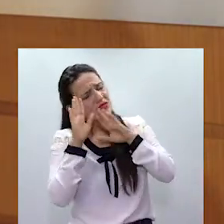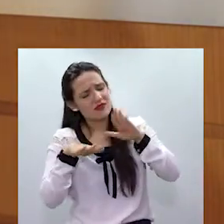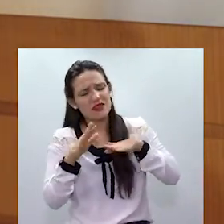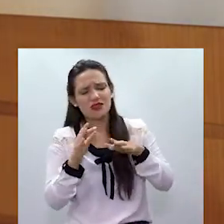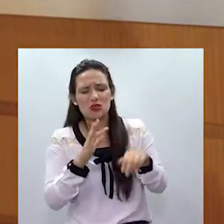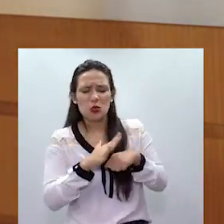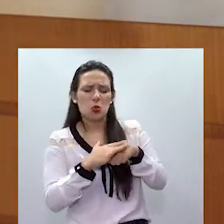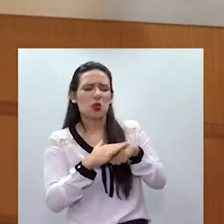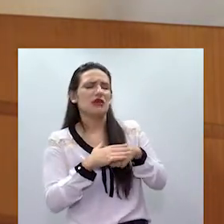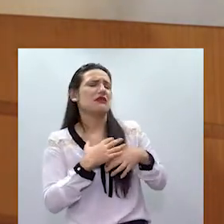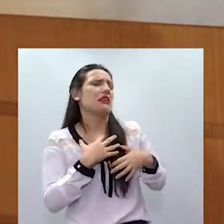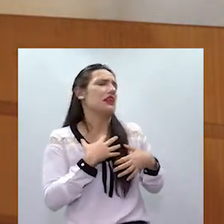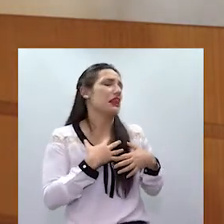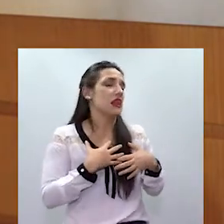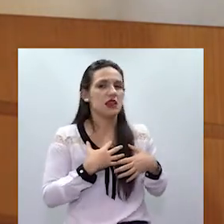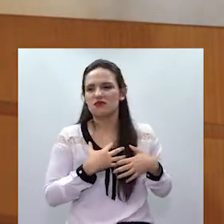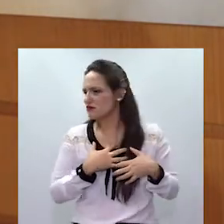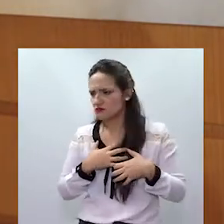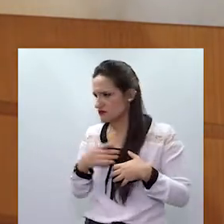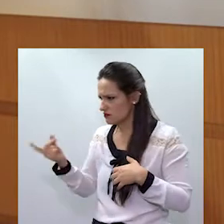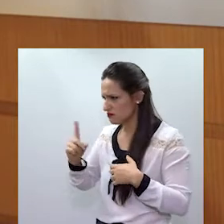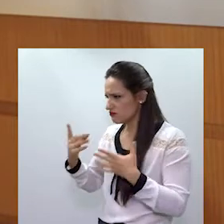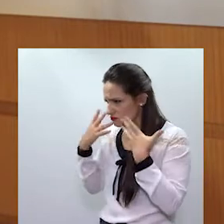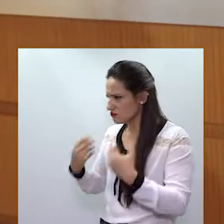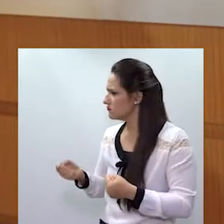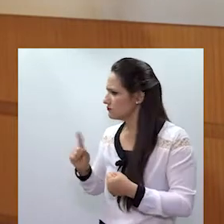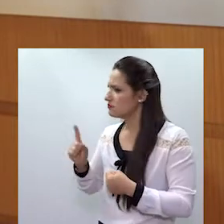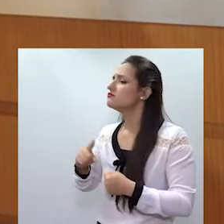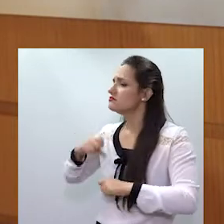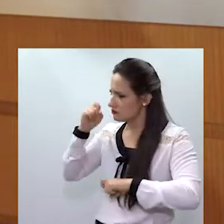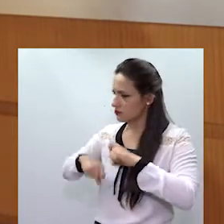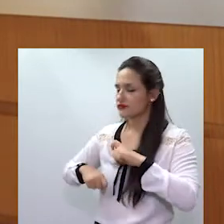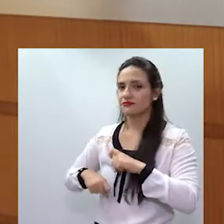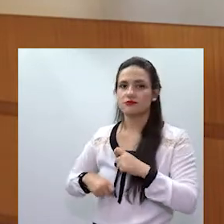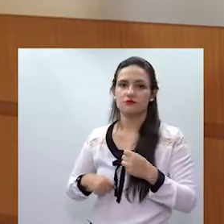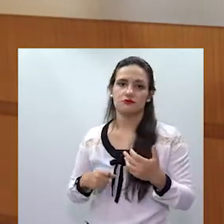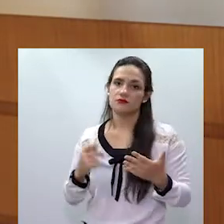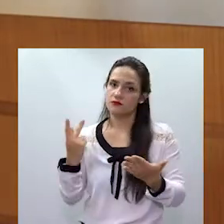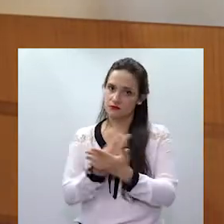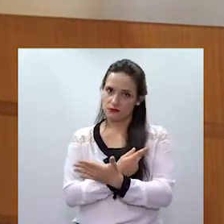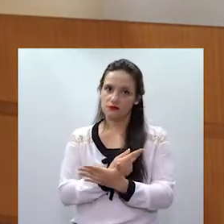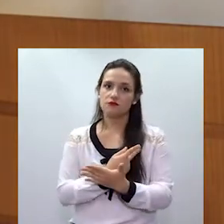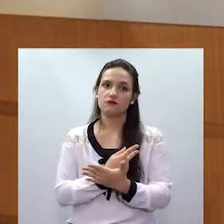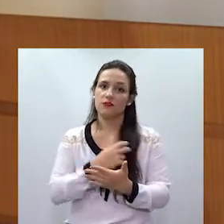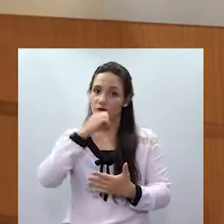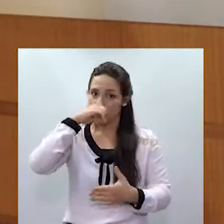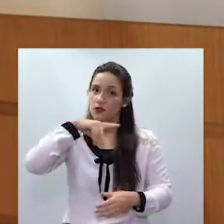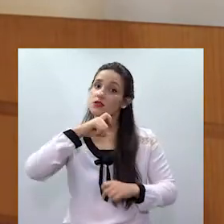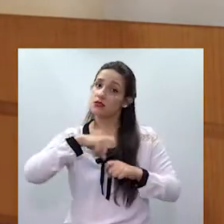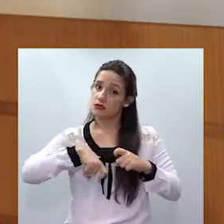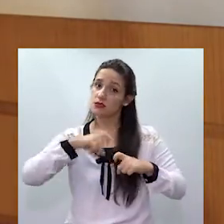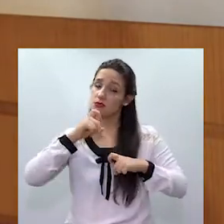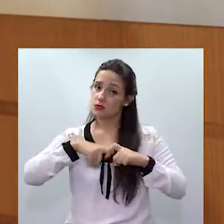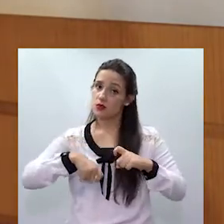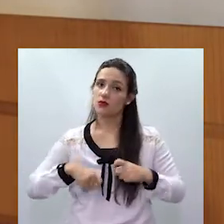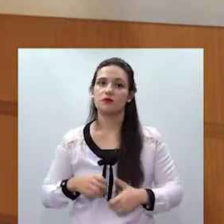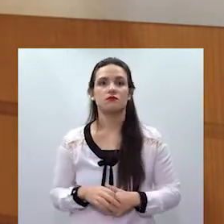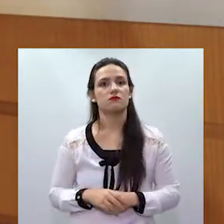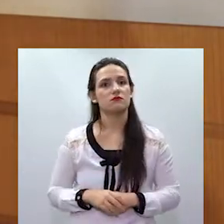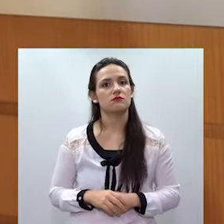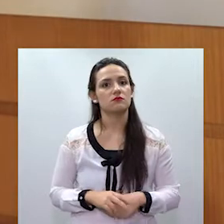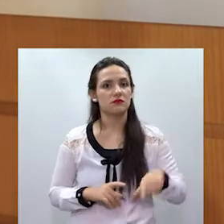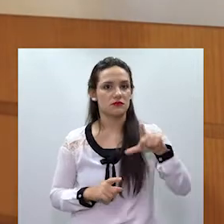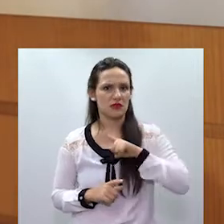Então, essa é uma violência que também não é muito perceptível, que é a violência sexual dentro de um relacionamento estável. As pessoas